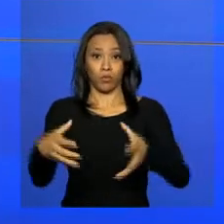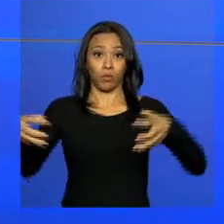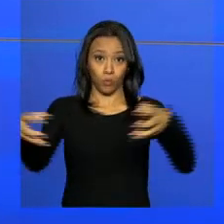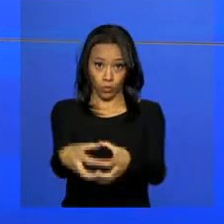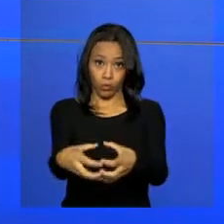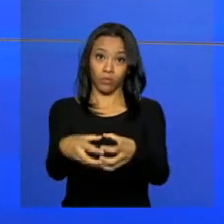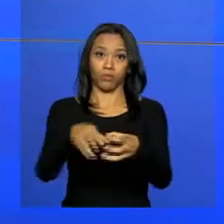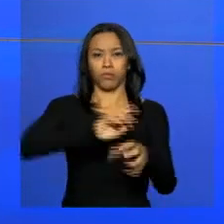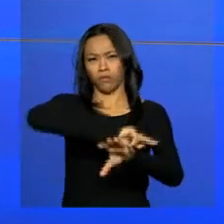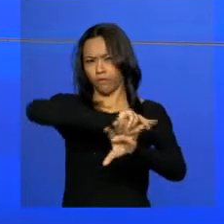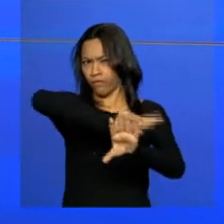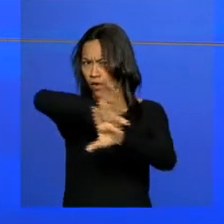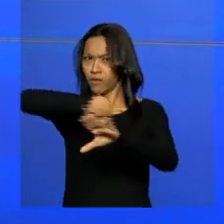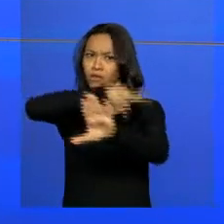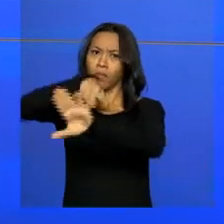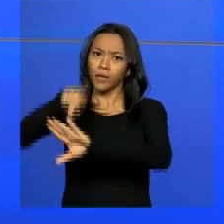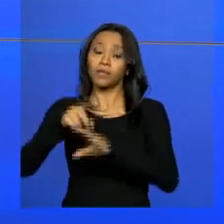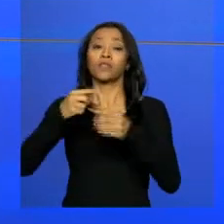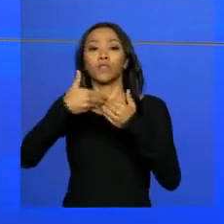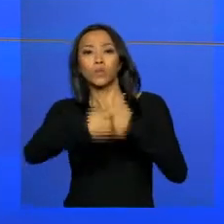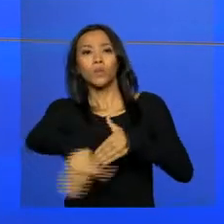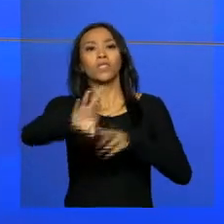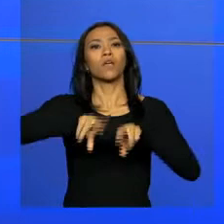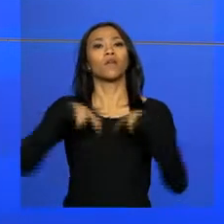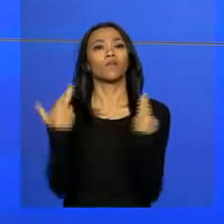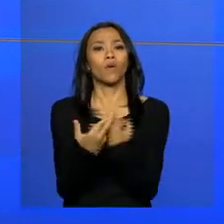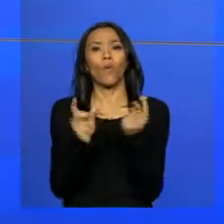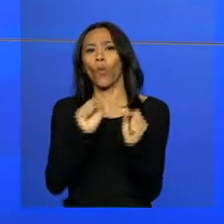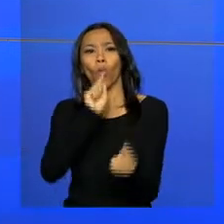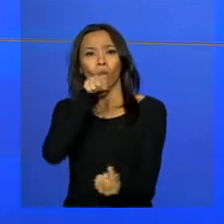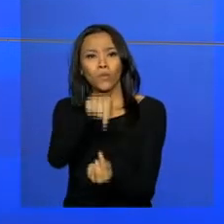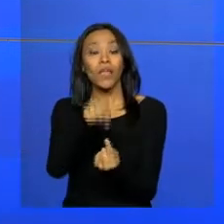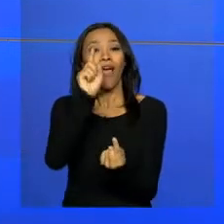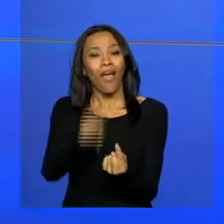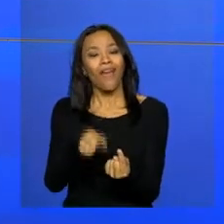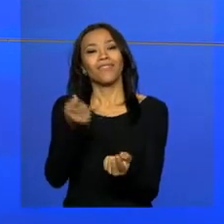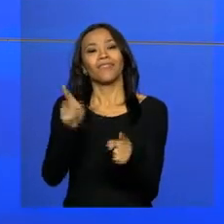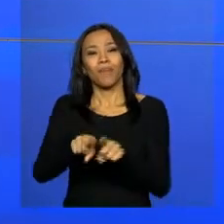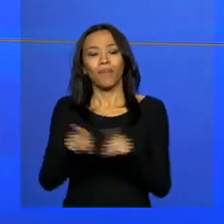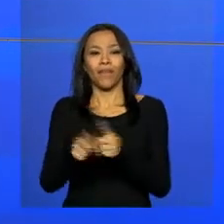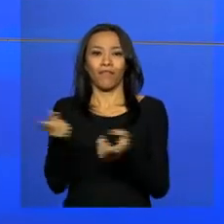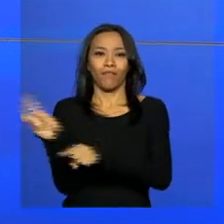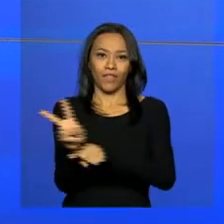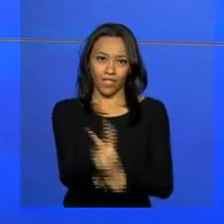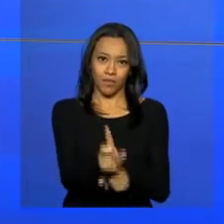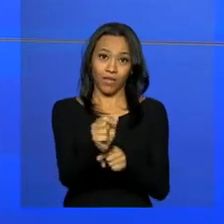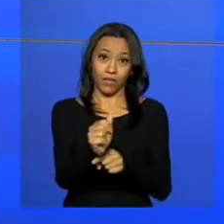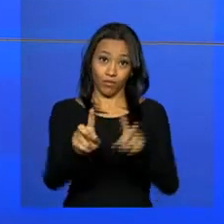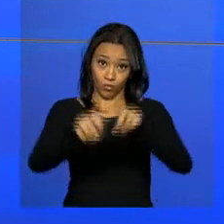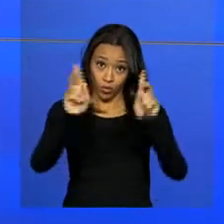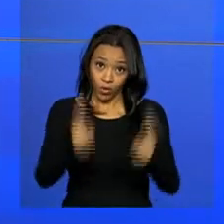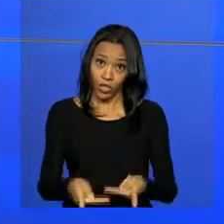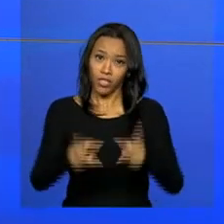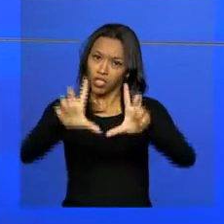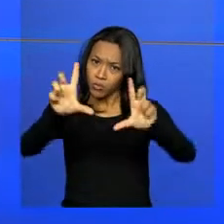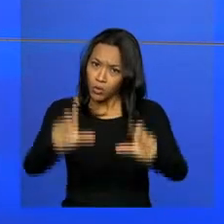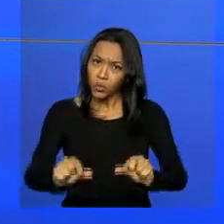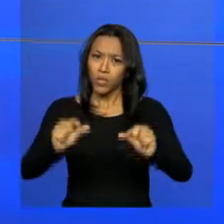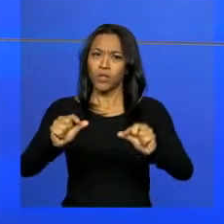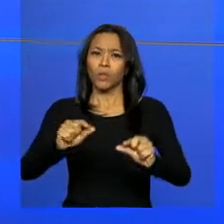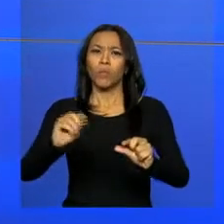Durante o encontro, os ministros também vão discutir o financiamento de projetos com baixa emissão de carbono e de